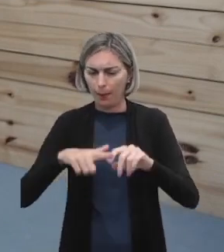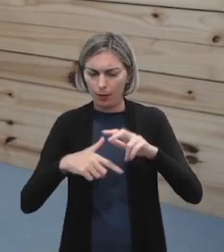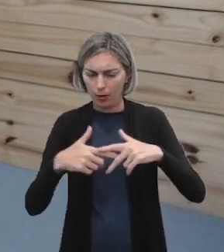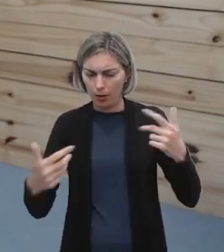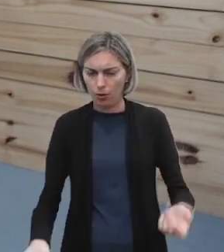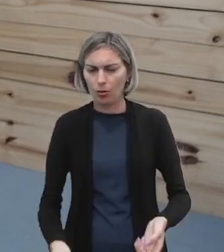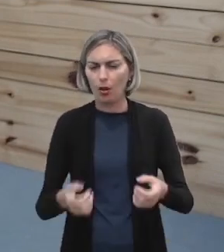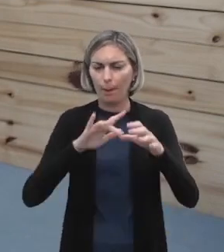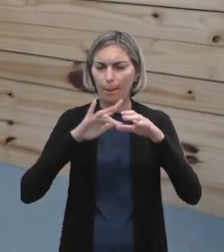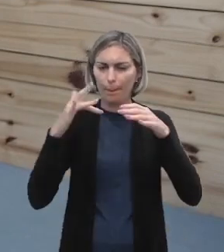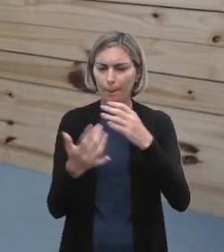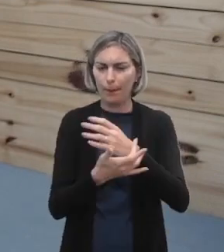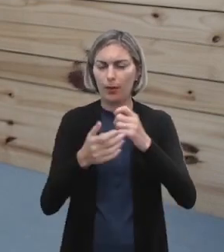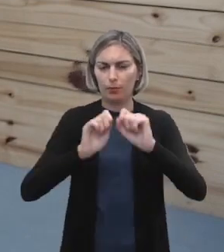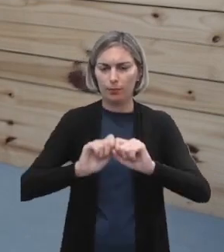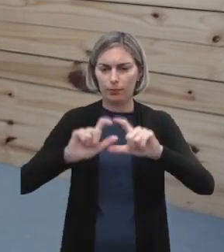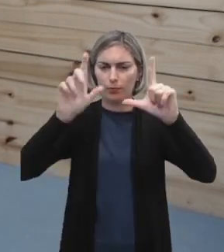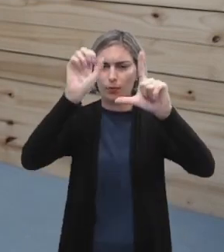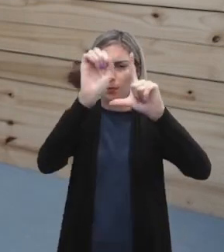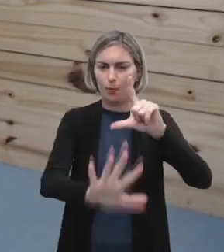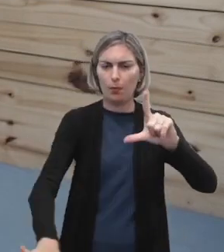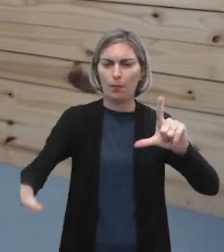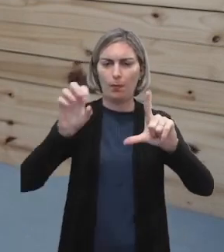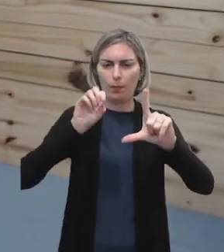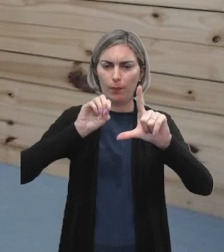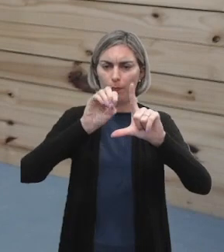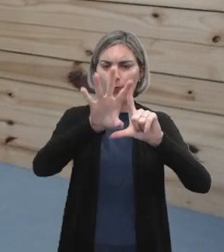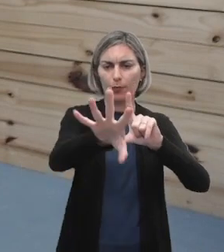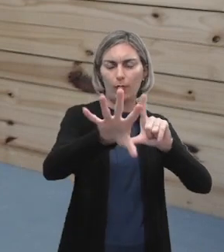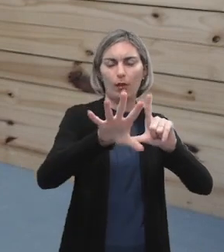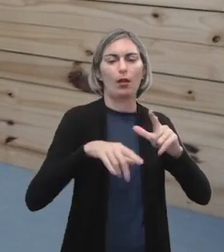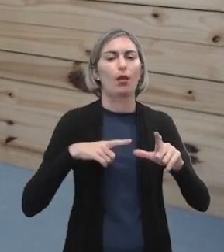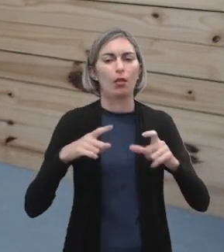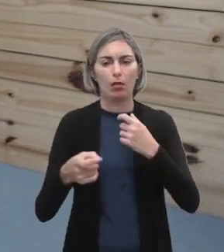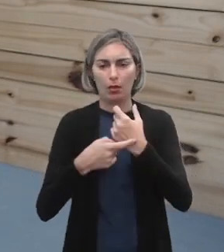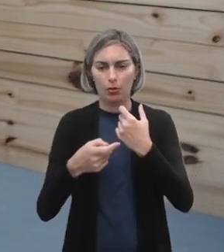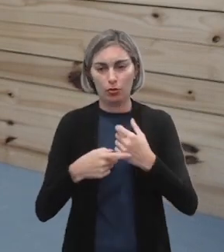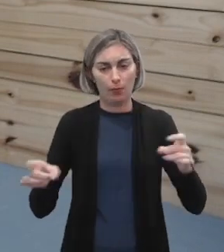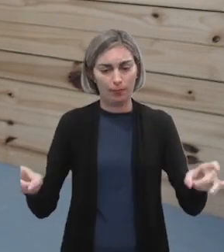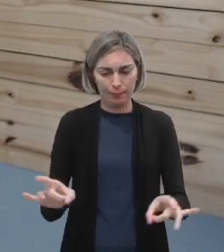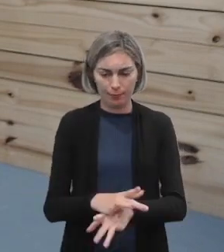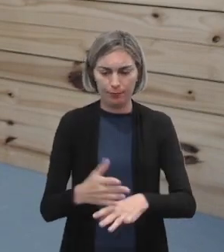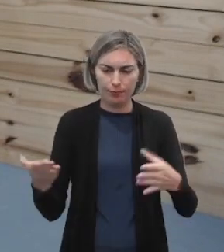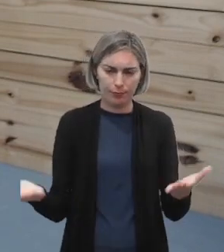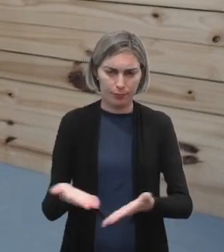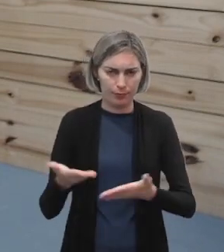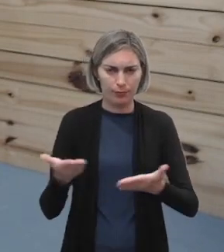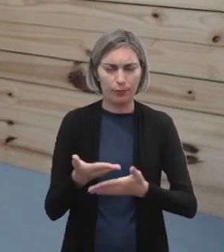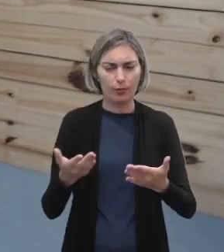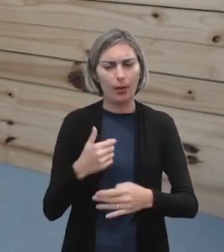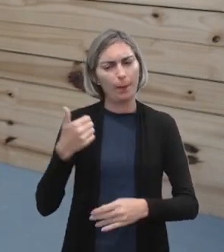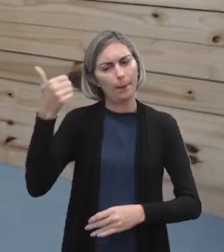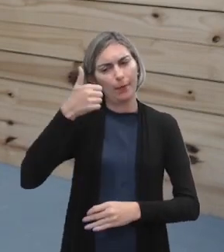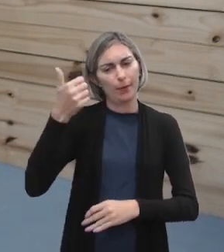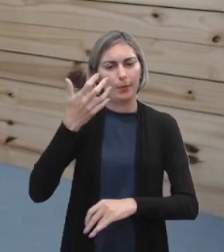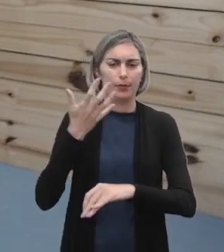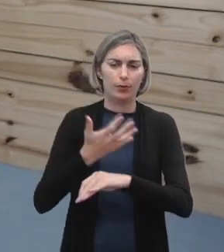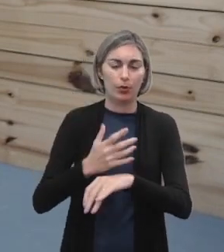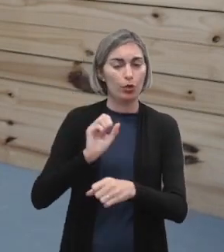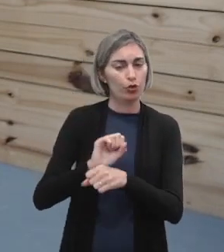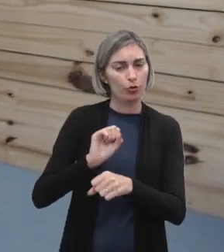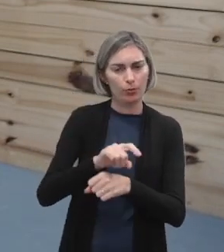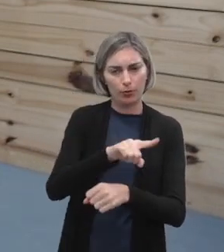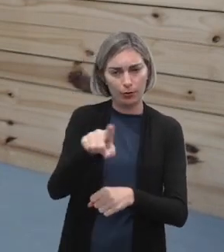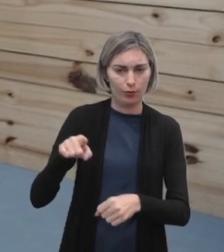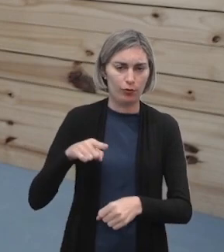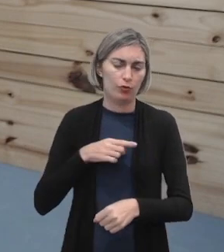para as mídias digitais, criação e produção de material para as mídias digitais, vai ficando por aqui com essa primeira competência. Eu espero